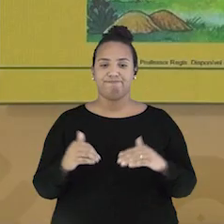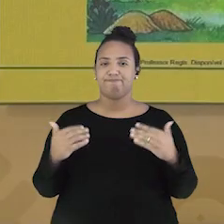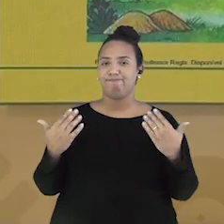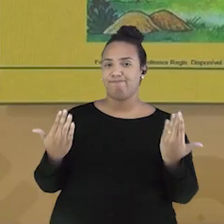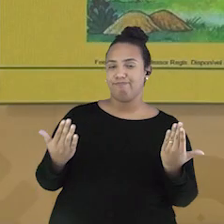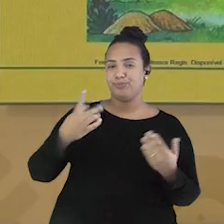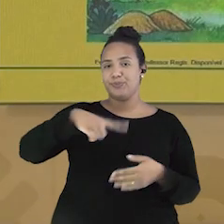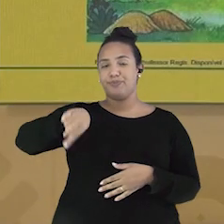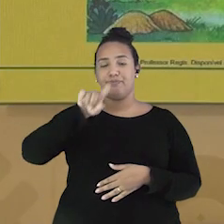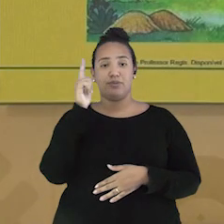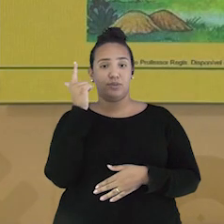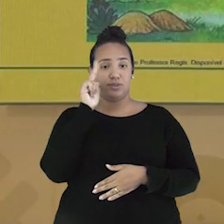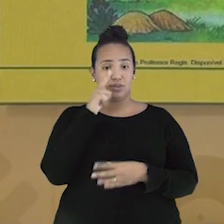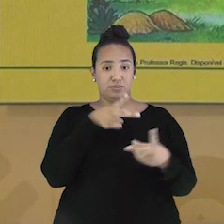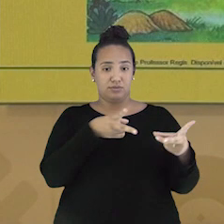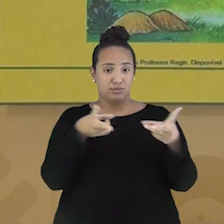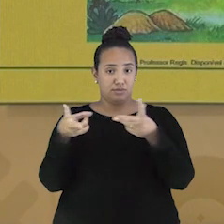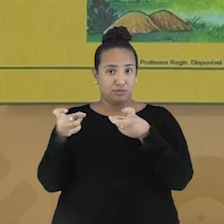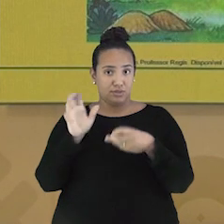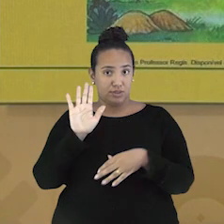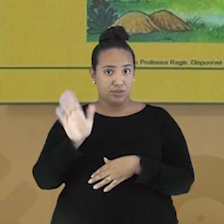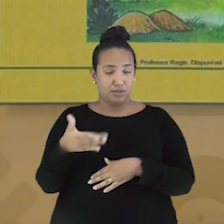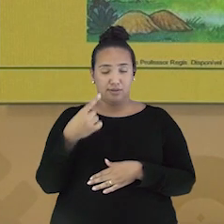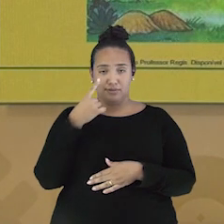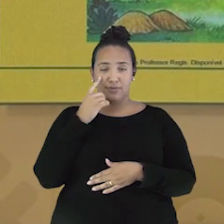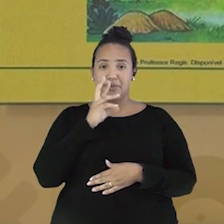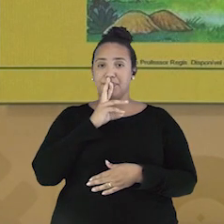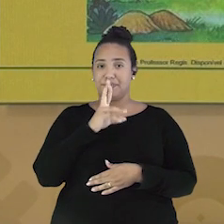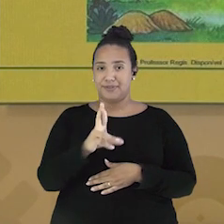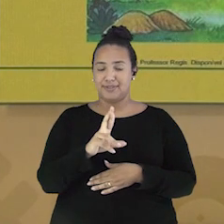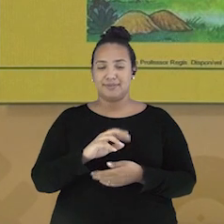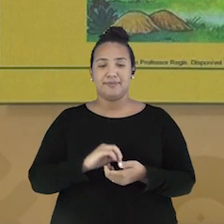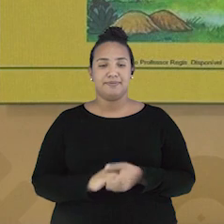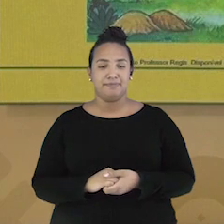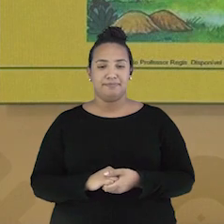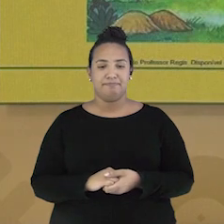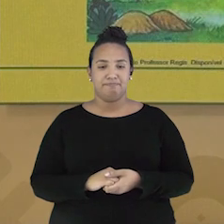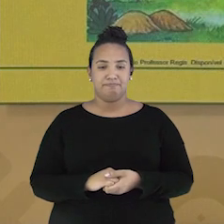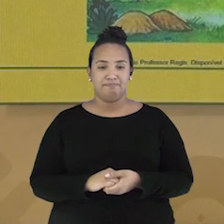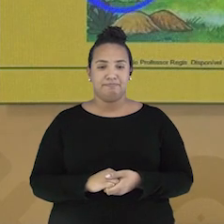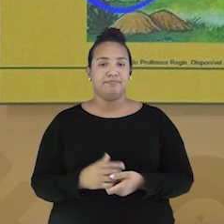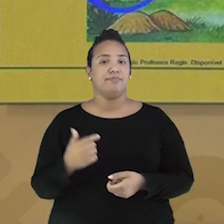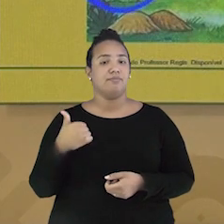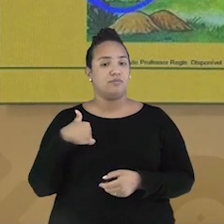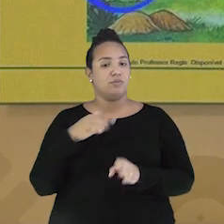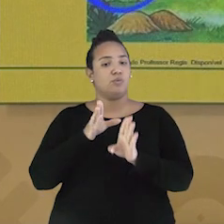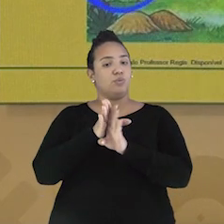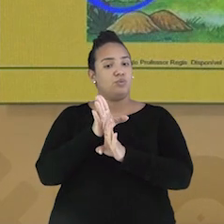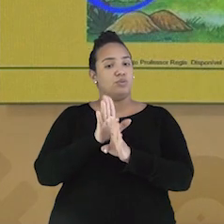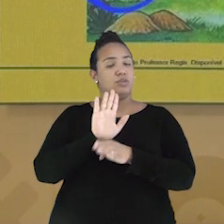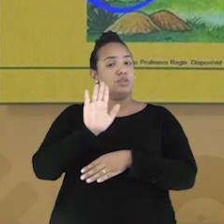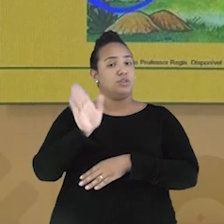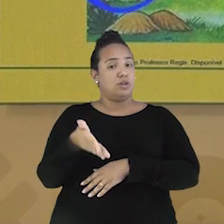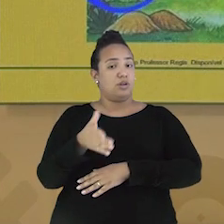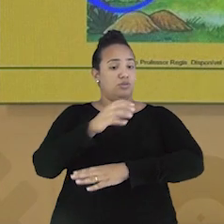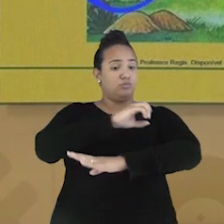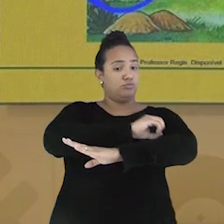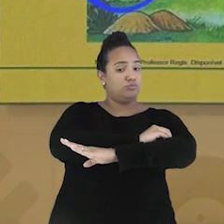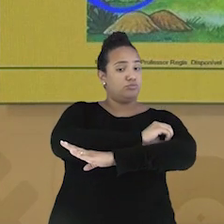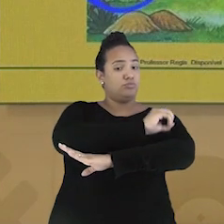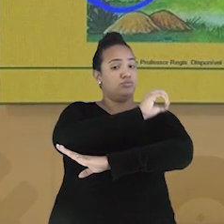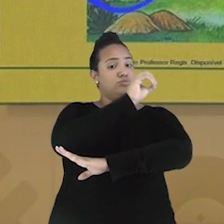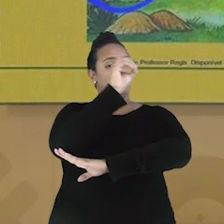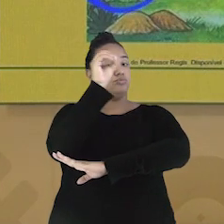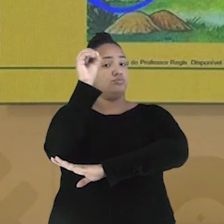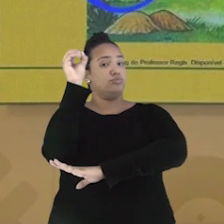E aí, conseguiu se localizar? Vamos ver as respostas juntos agora? Eu dei a dica sobre o nascer do